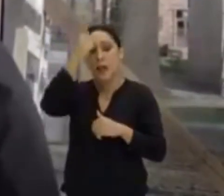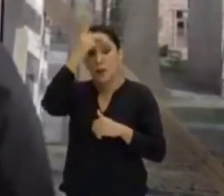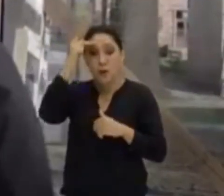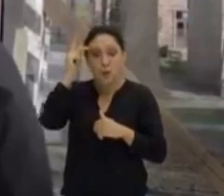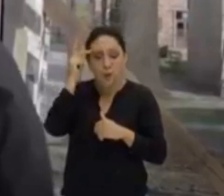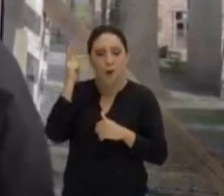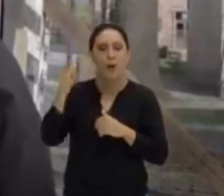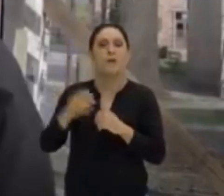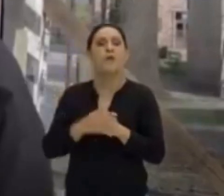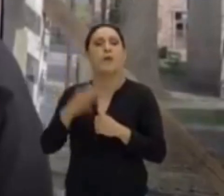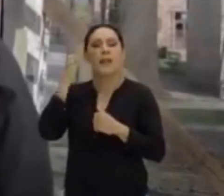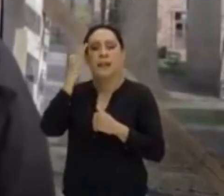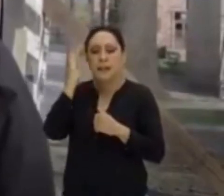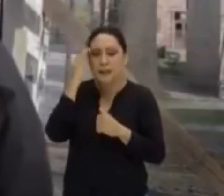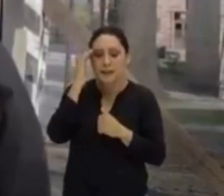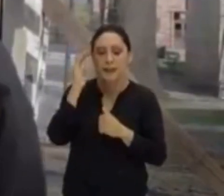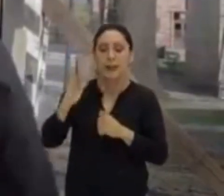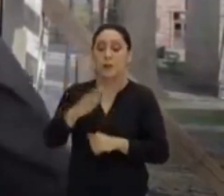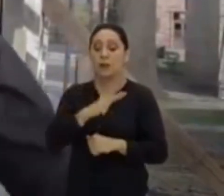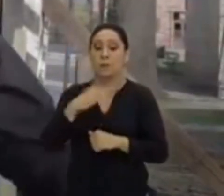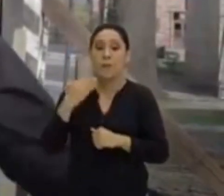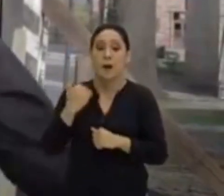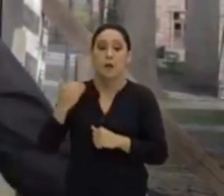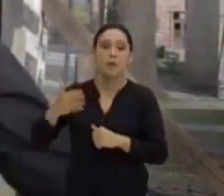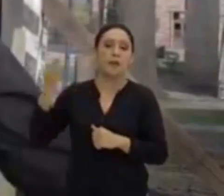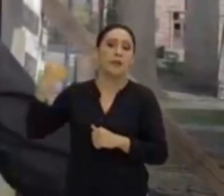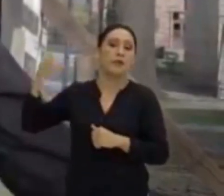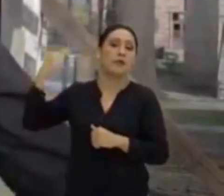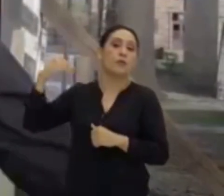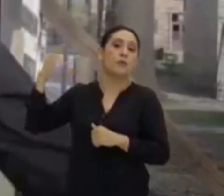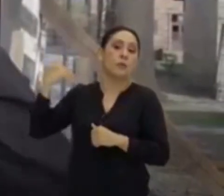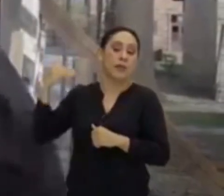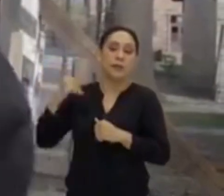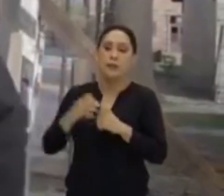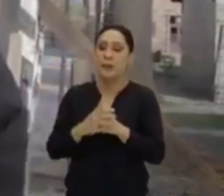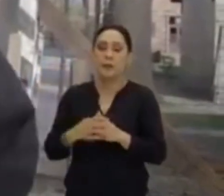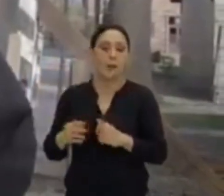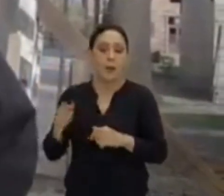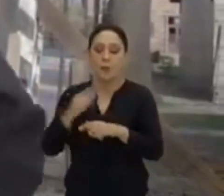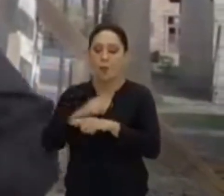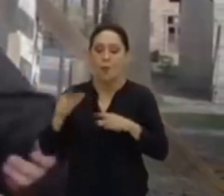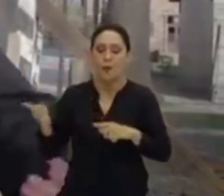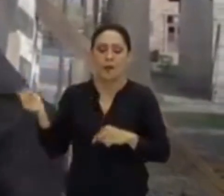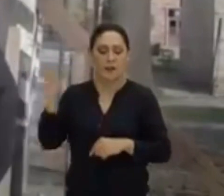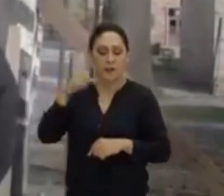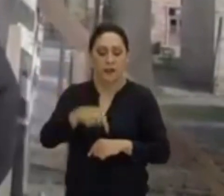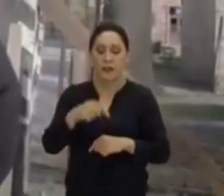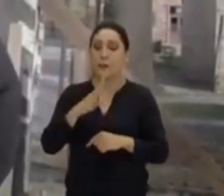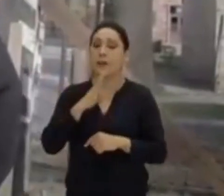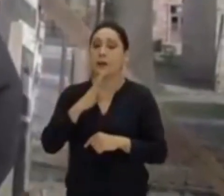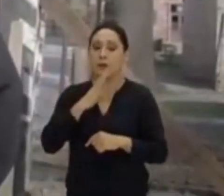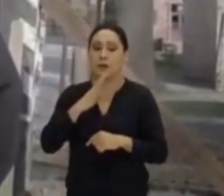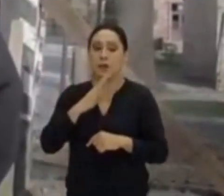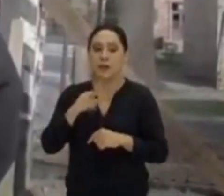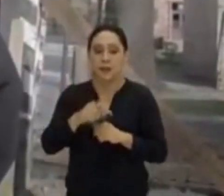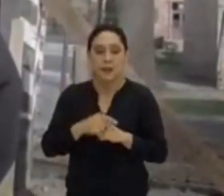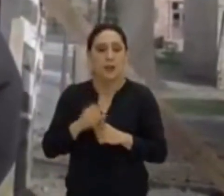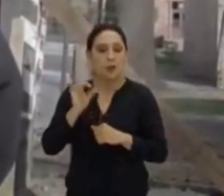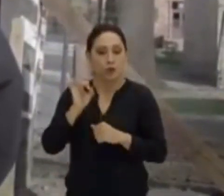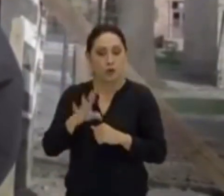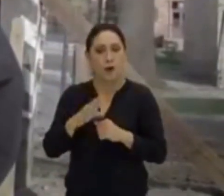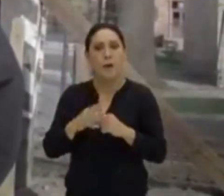as atrocidades do passado. Aliás, esse é o propósito de vir aqui, ninguém vem aqui para conhecer. As pessoas vêm aqui para